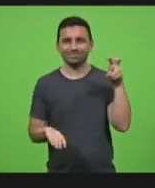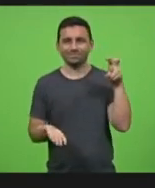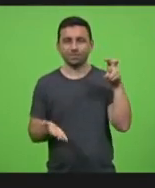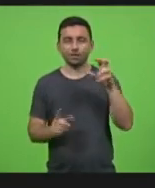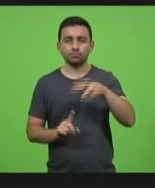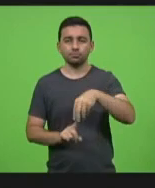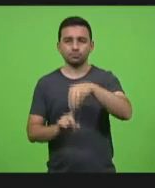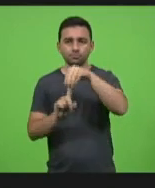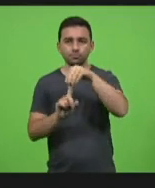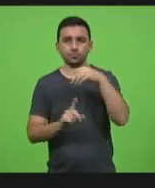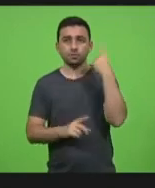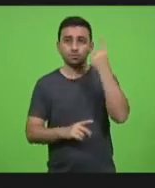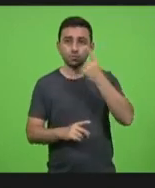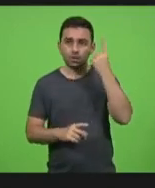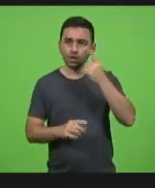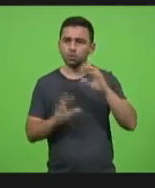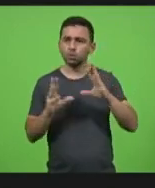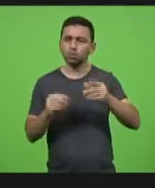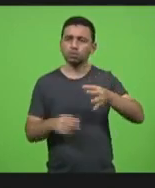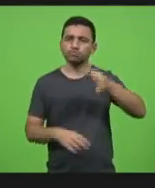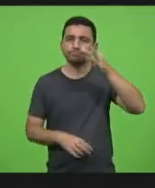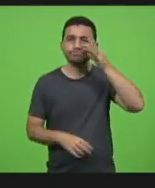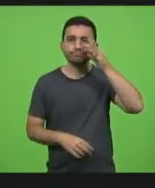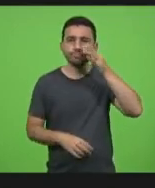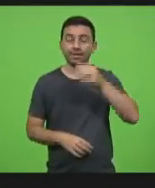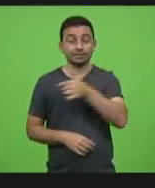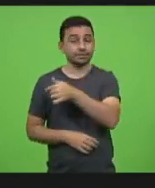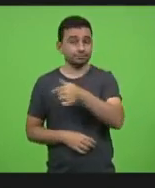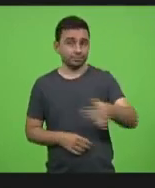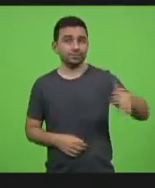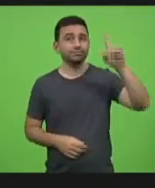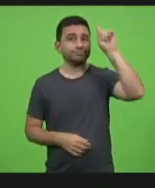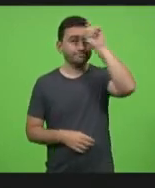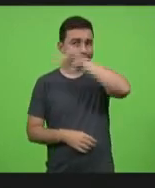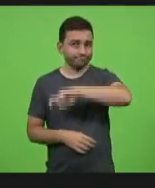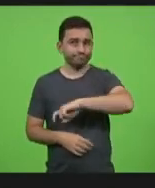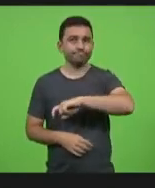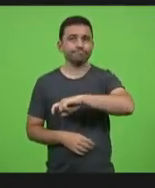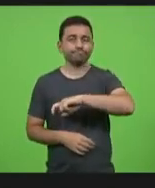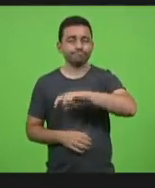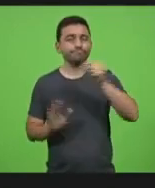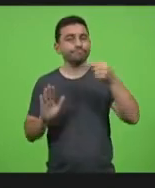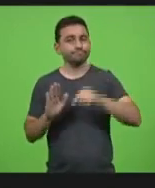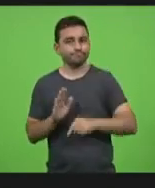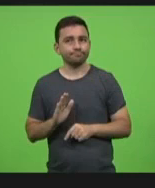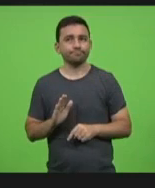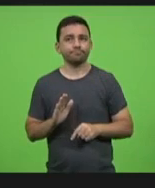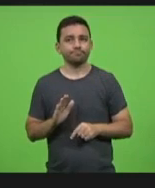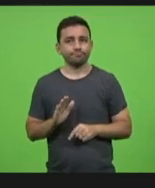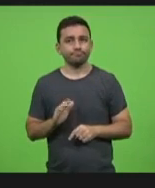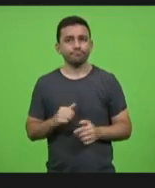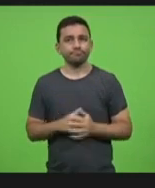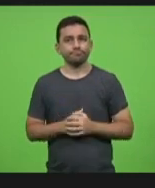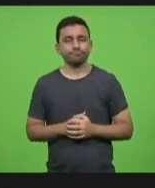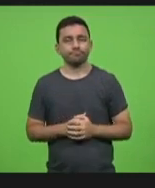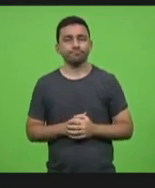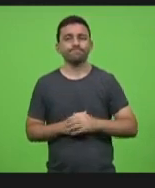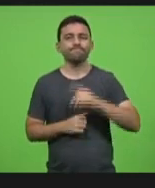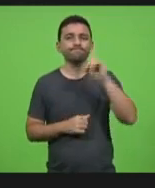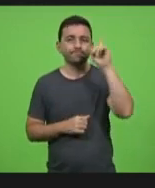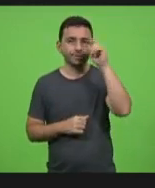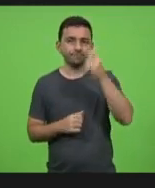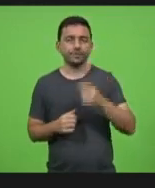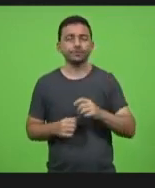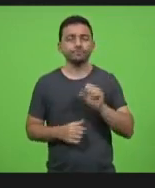deputados e para quem nos acompanha uma semana muito complicada muito complexa difícil que a gente vive